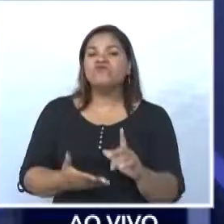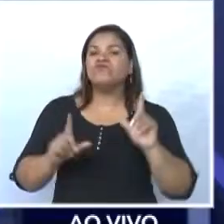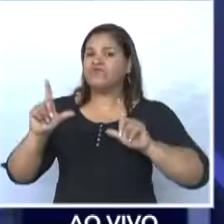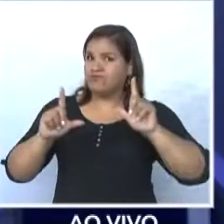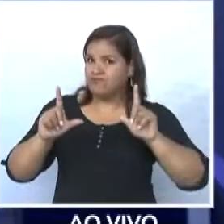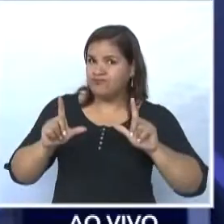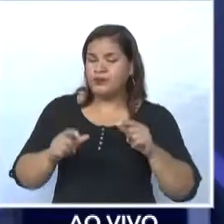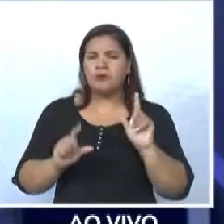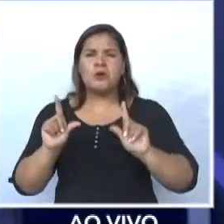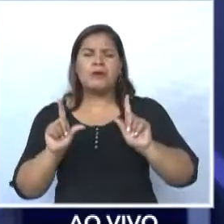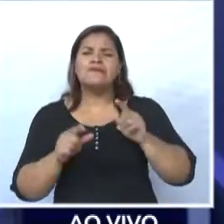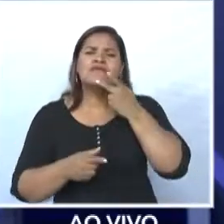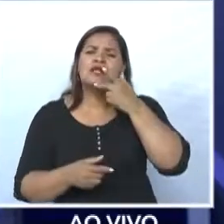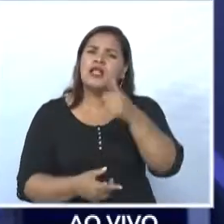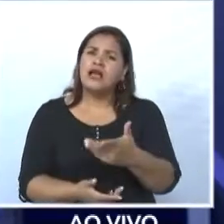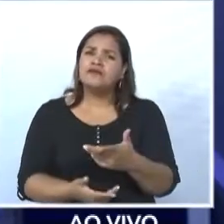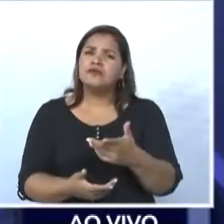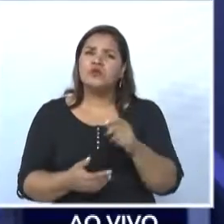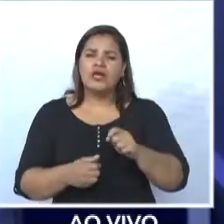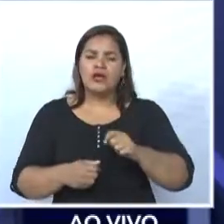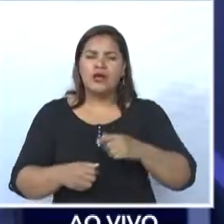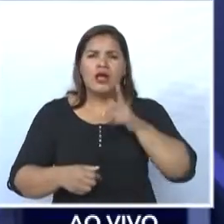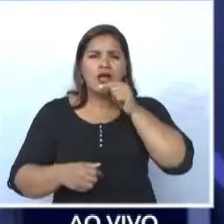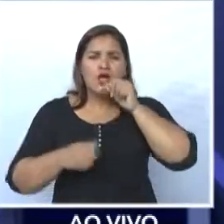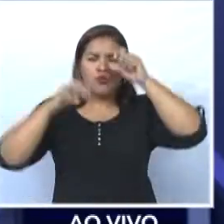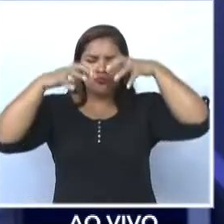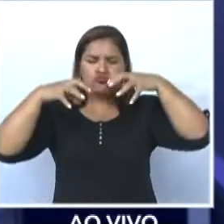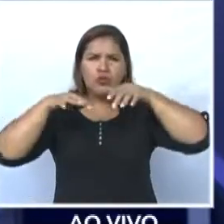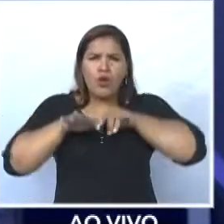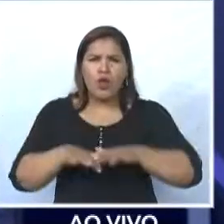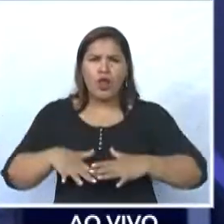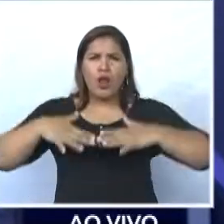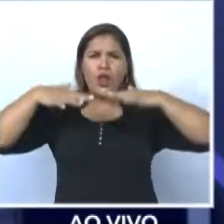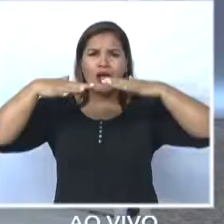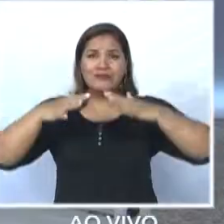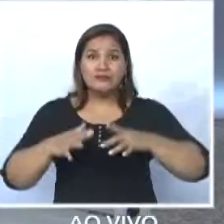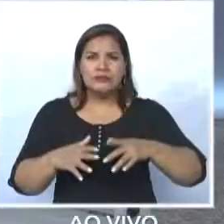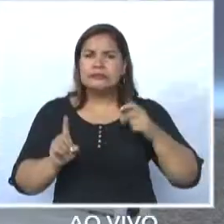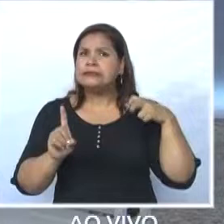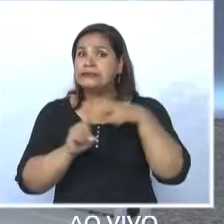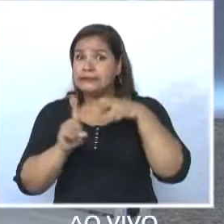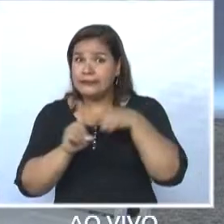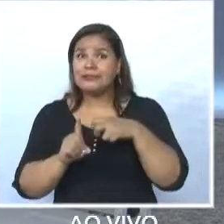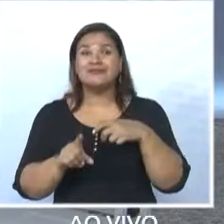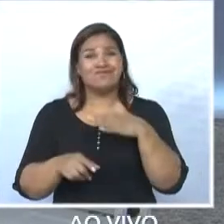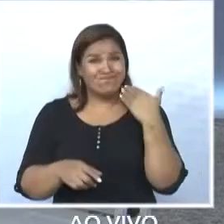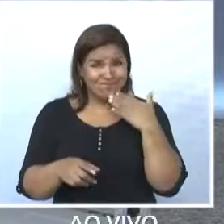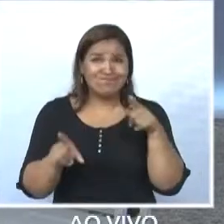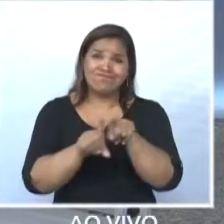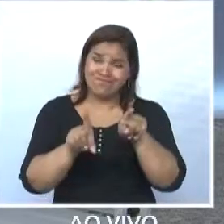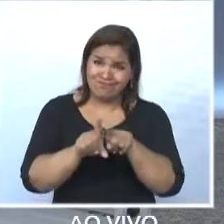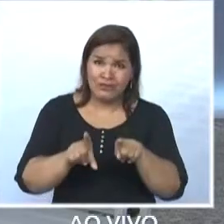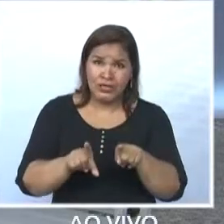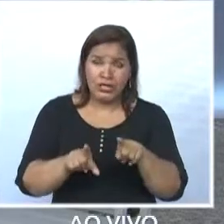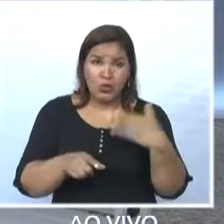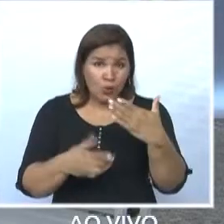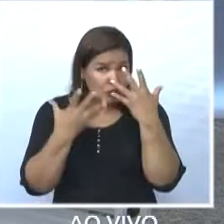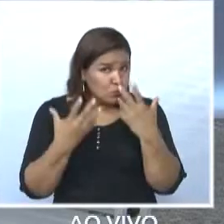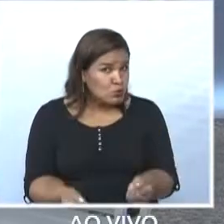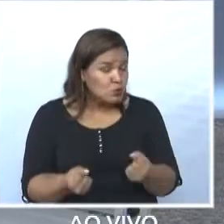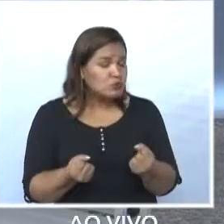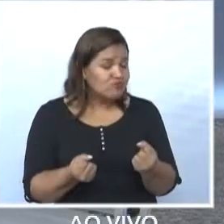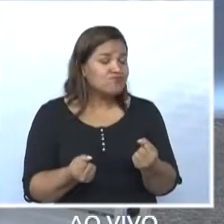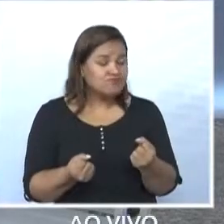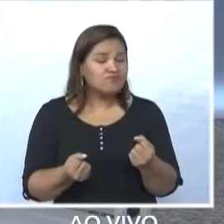falávamos muito de enchente nos córregos de Franca. Muitos acidentes, infelizmente muitas mortes também. Quando o candidato assumiu, a gente até